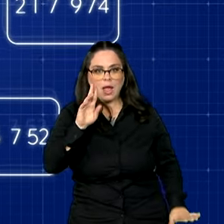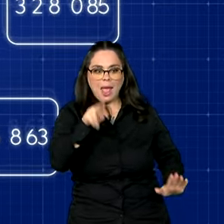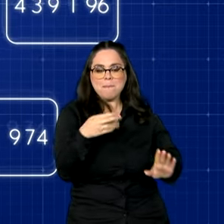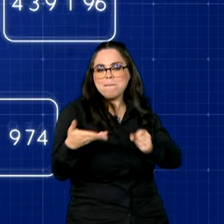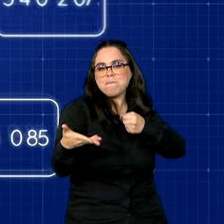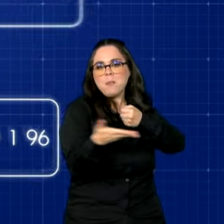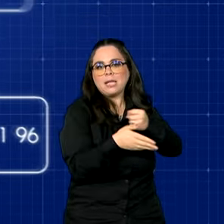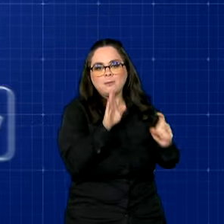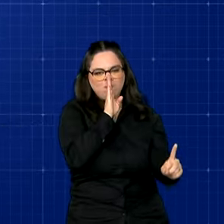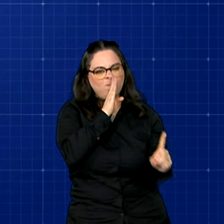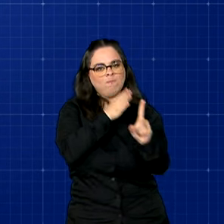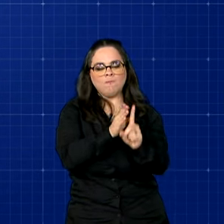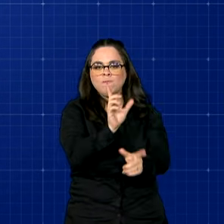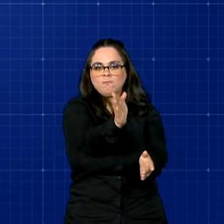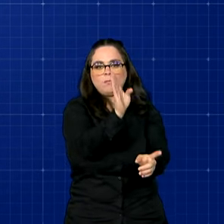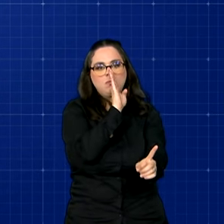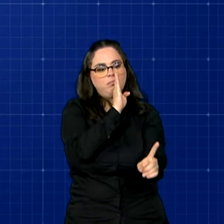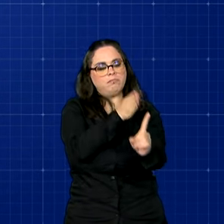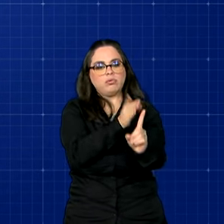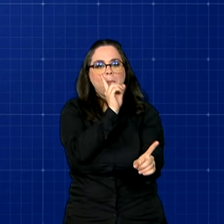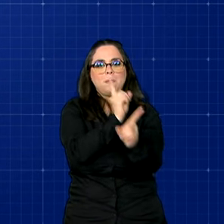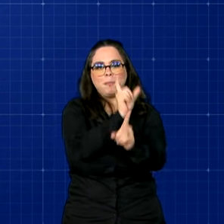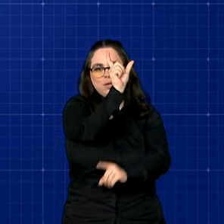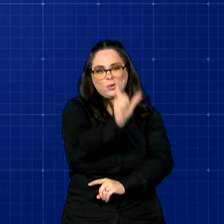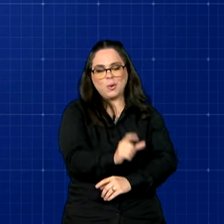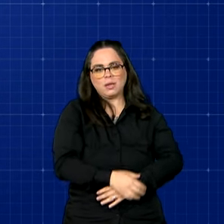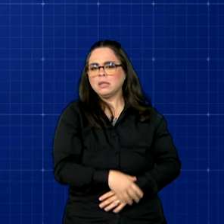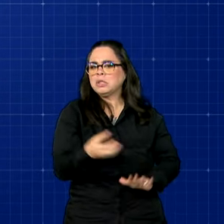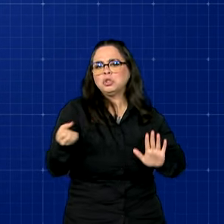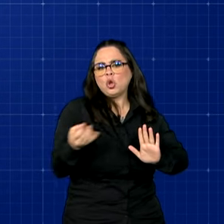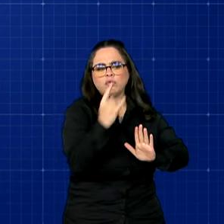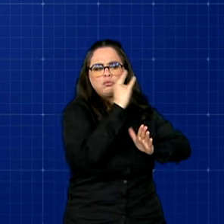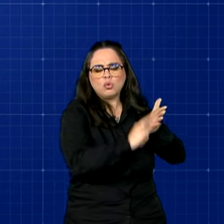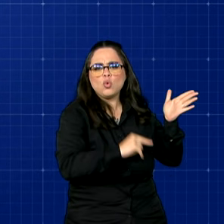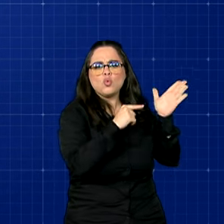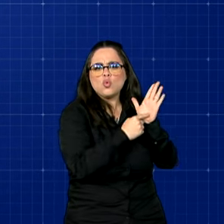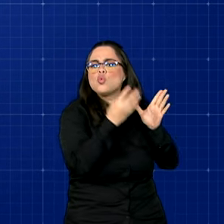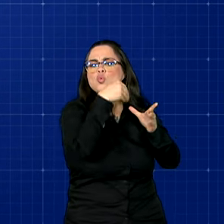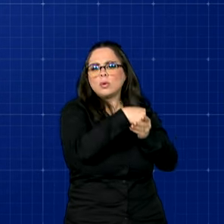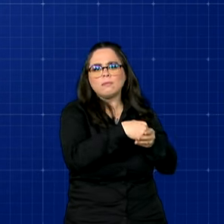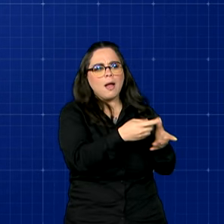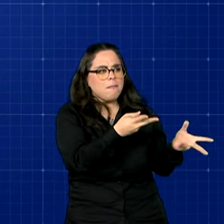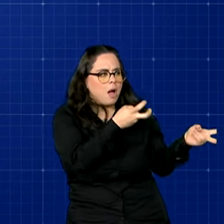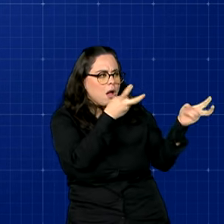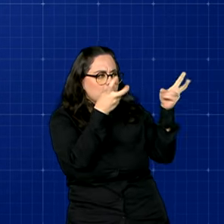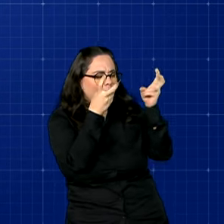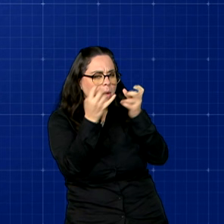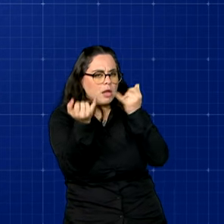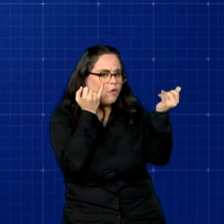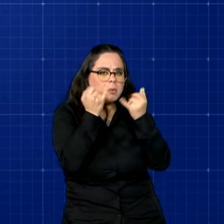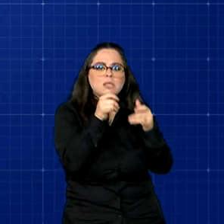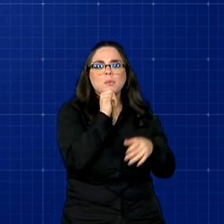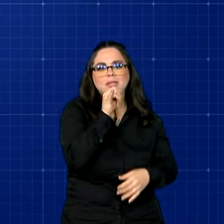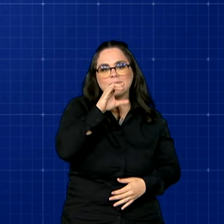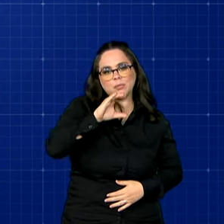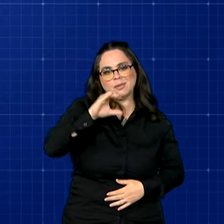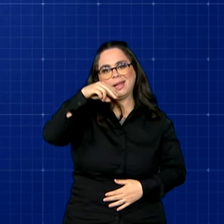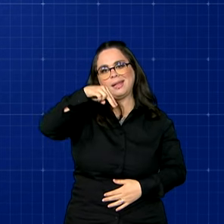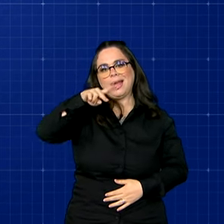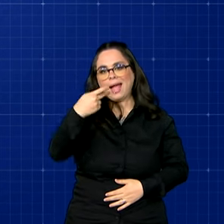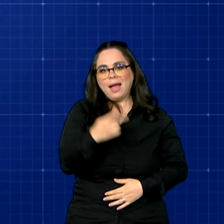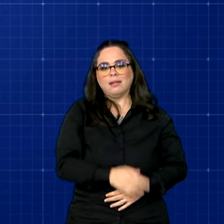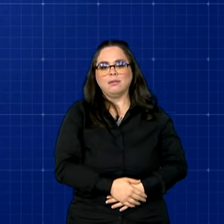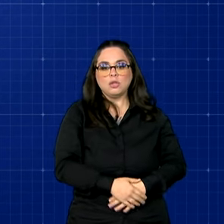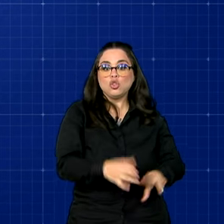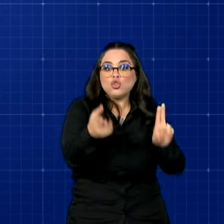número exclusivo de identificação. No novo documento, é possível incluir informações adicionais, como CNH, cartão